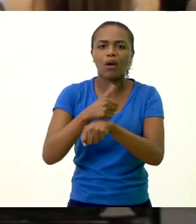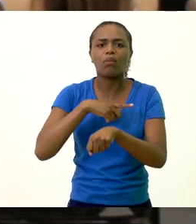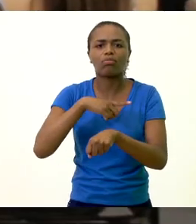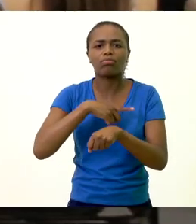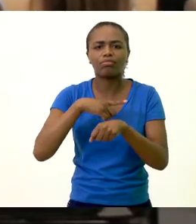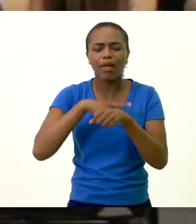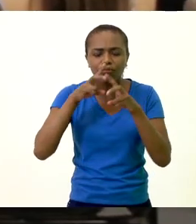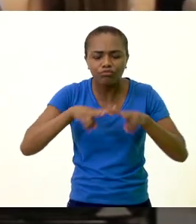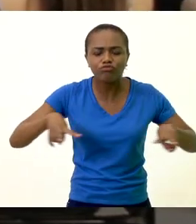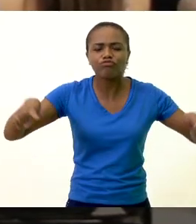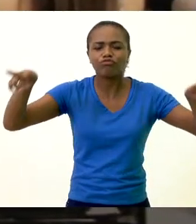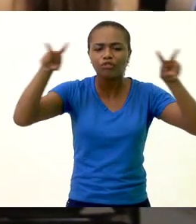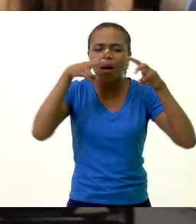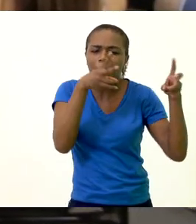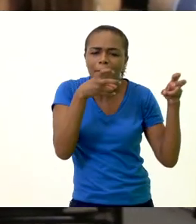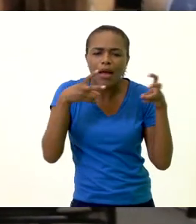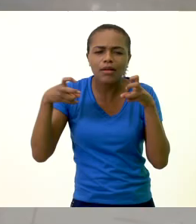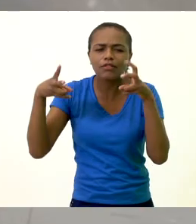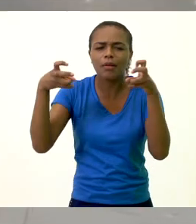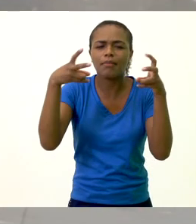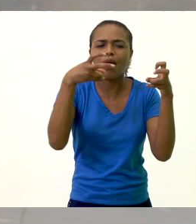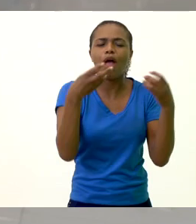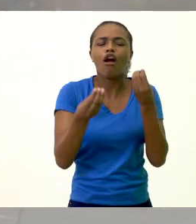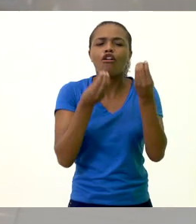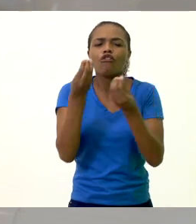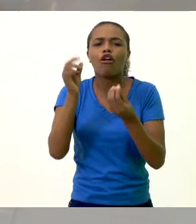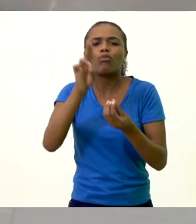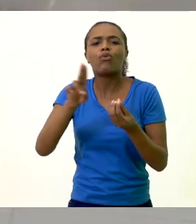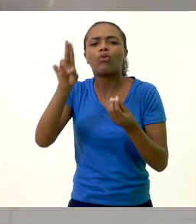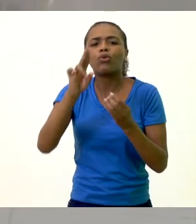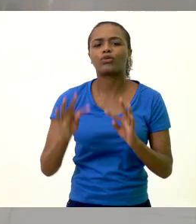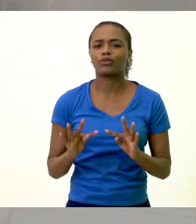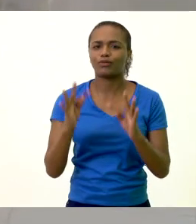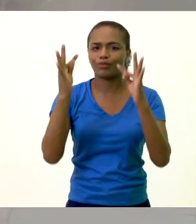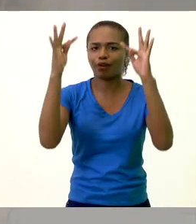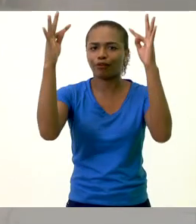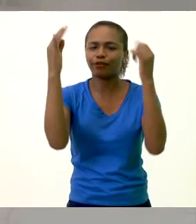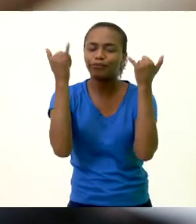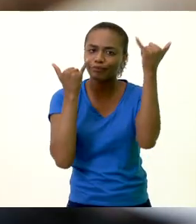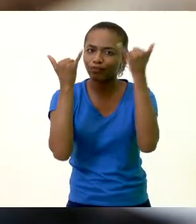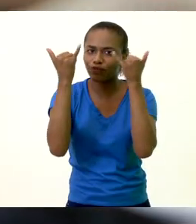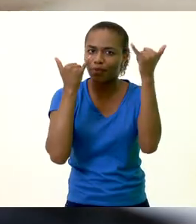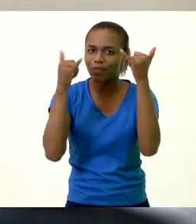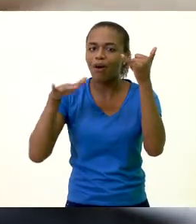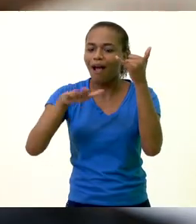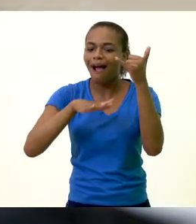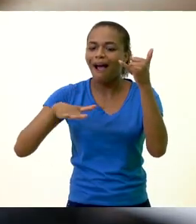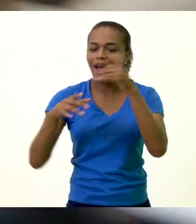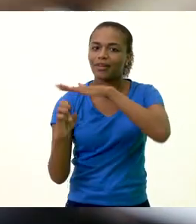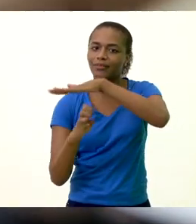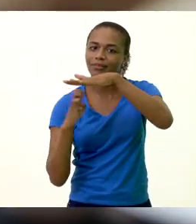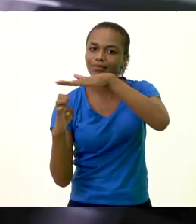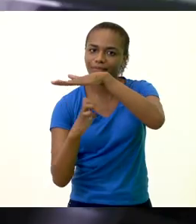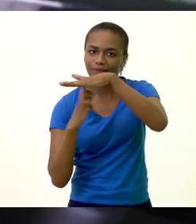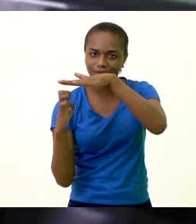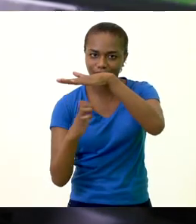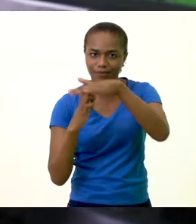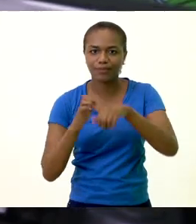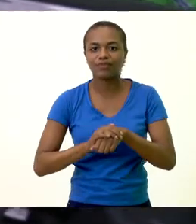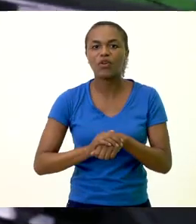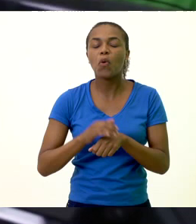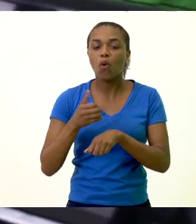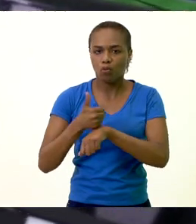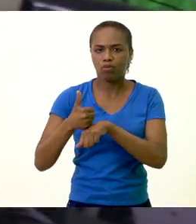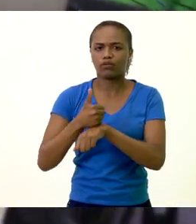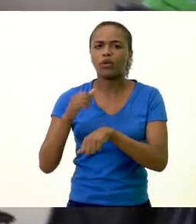tenha uma visão global das diversas aplicações da tecnologia da informação no meio empresarial. Os